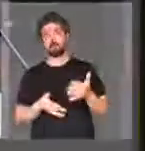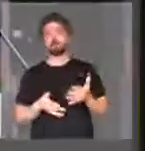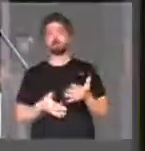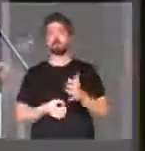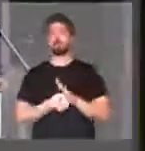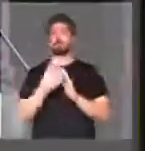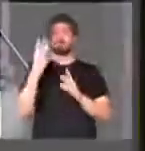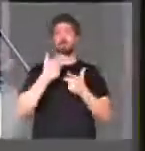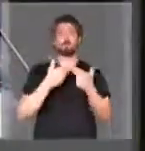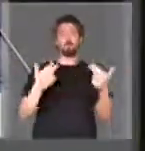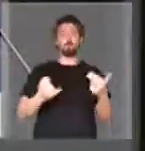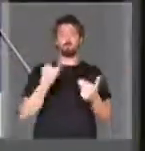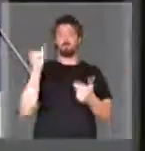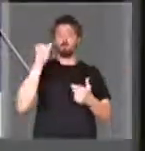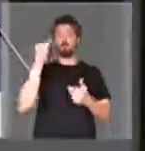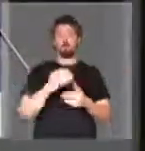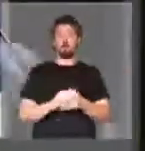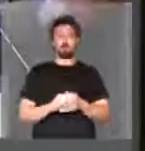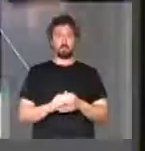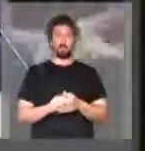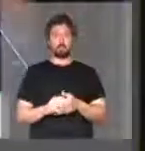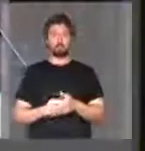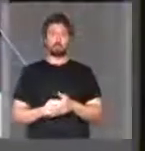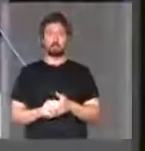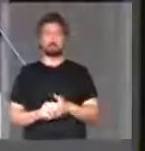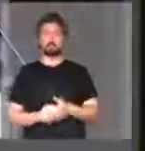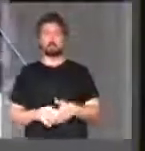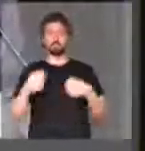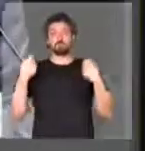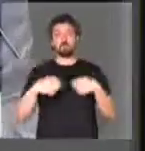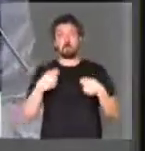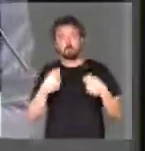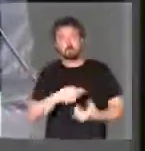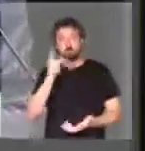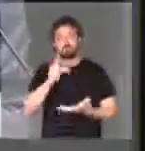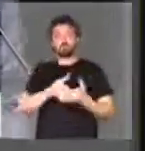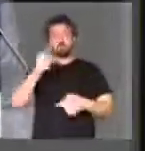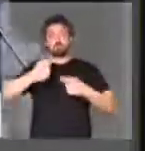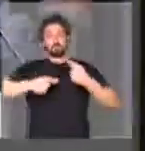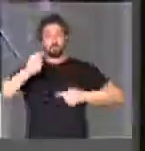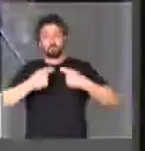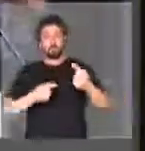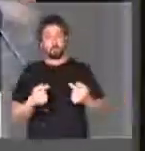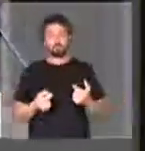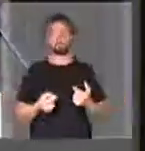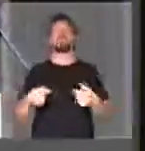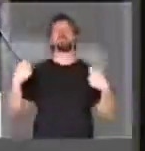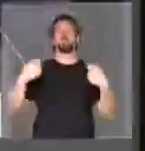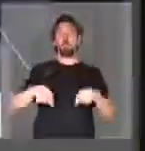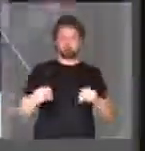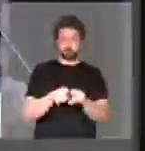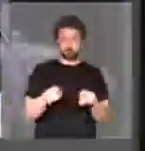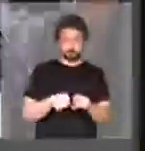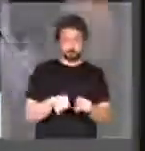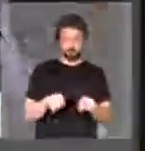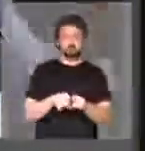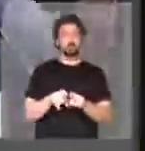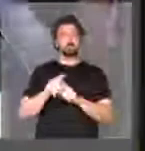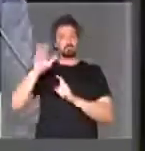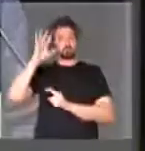várias questões fundamentais para nosso desenvolvimento, que precisam ser abordadas e que precisam ser